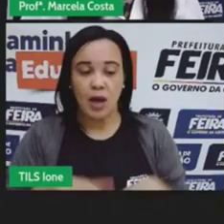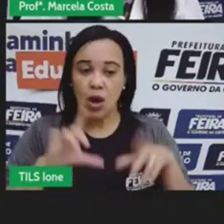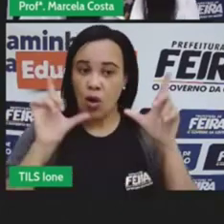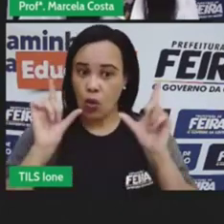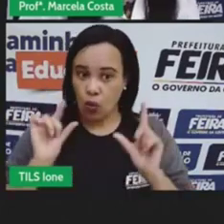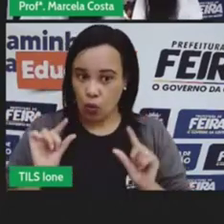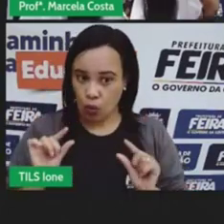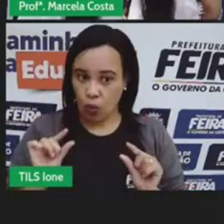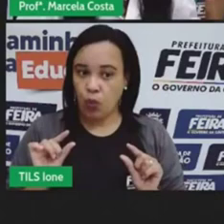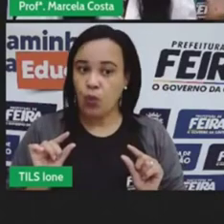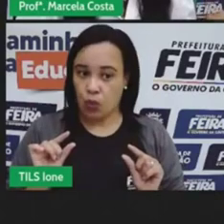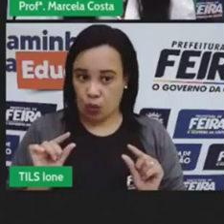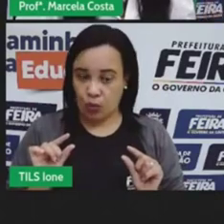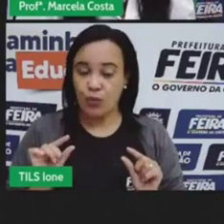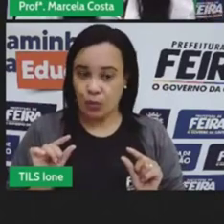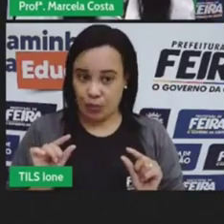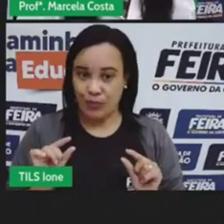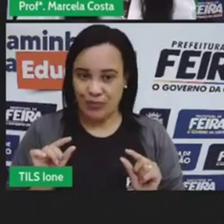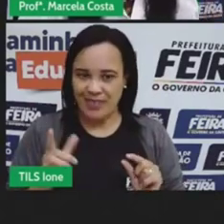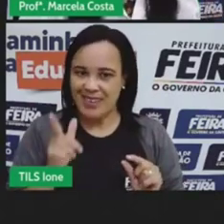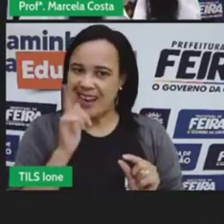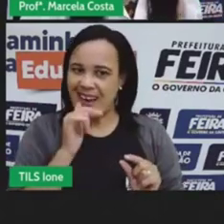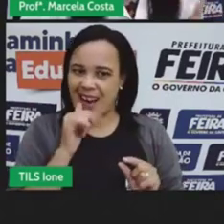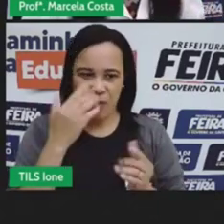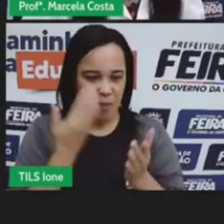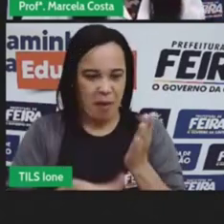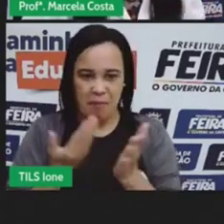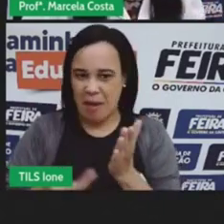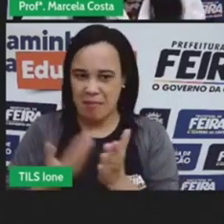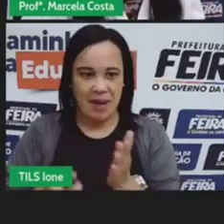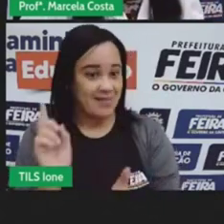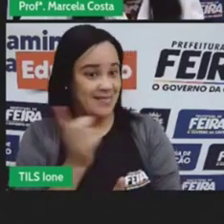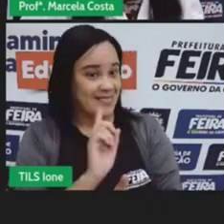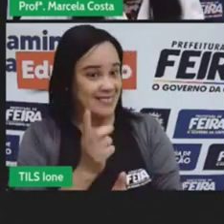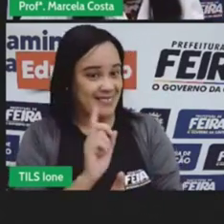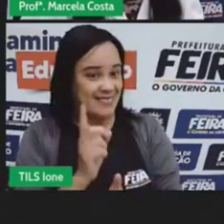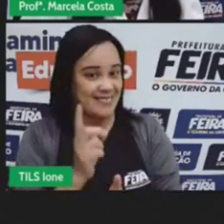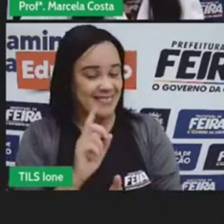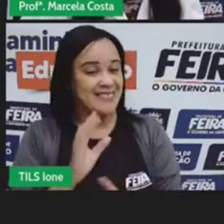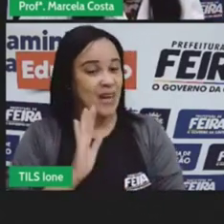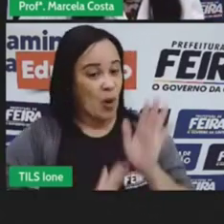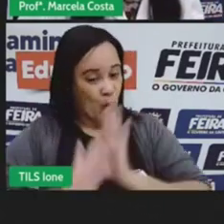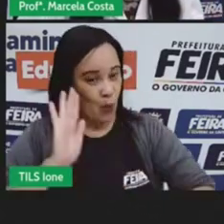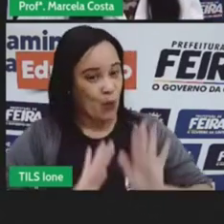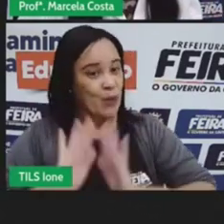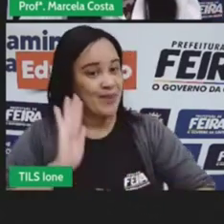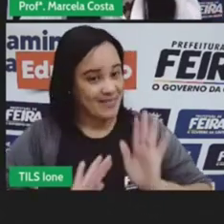reduzir reduzir o consumo de água reduzir o consumo de energia elétrica